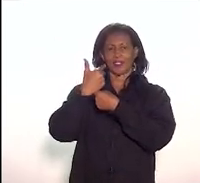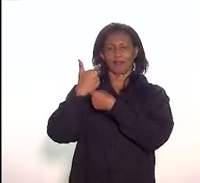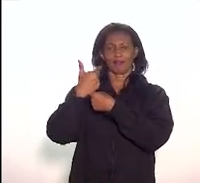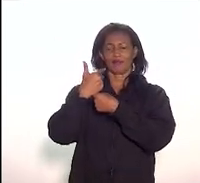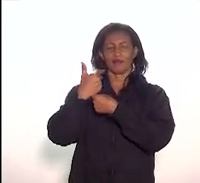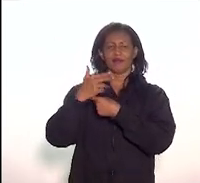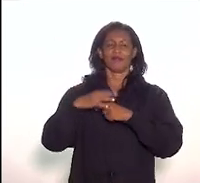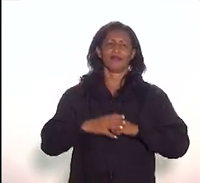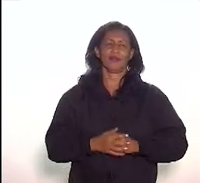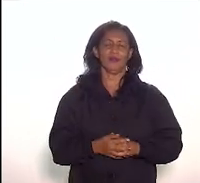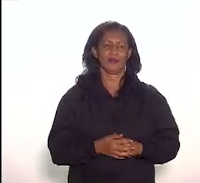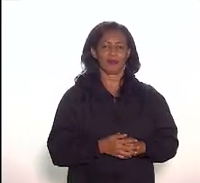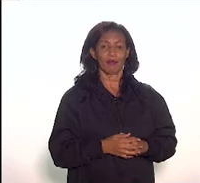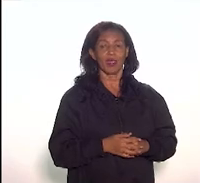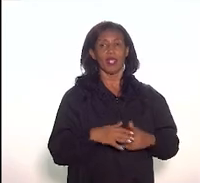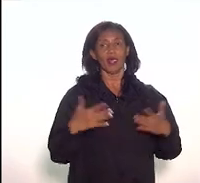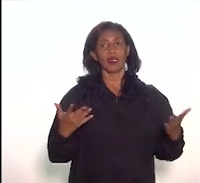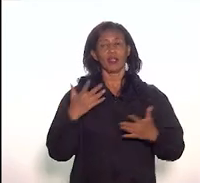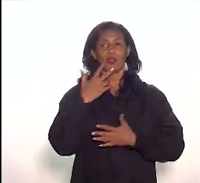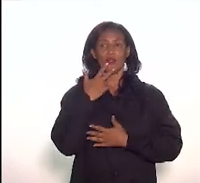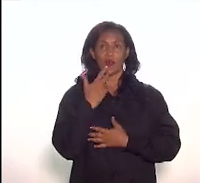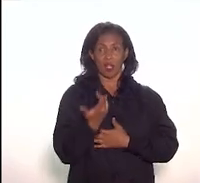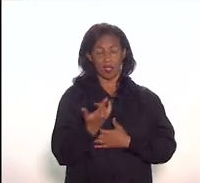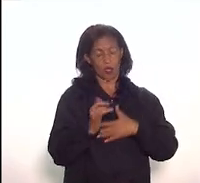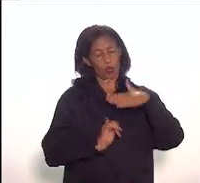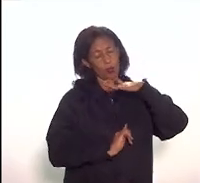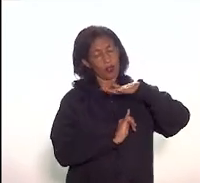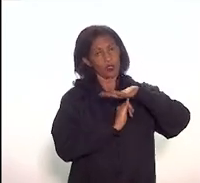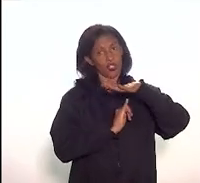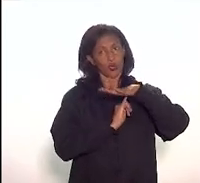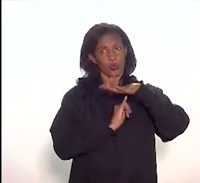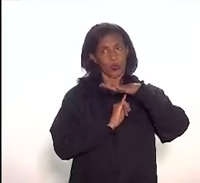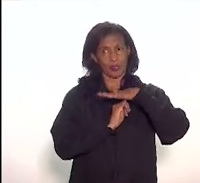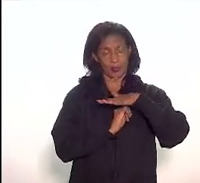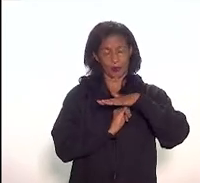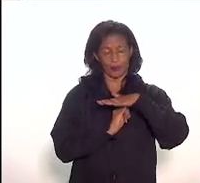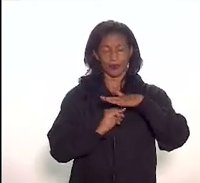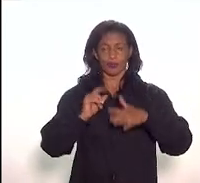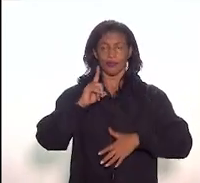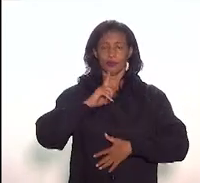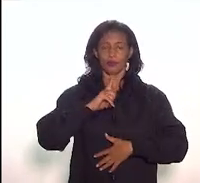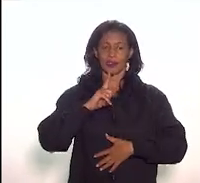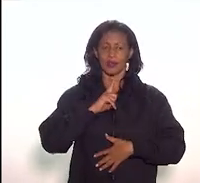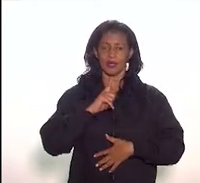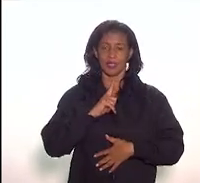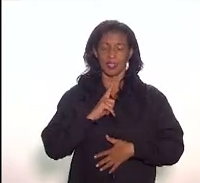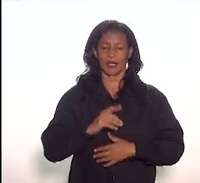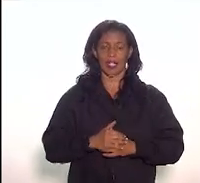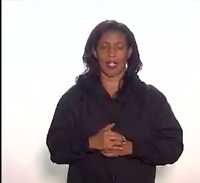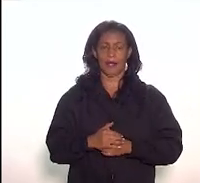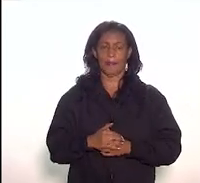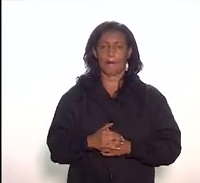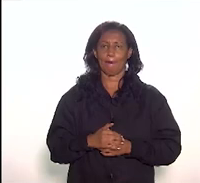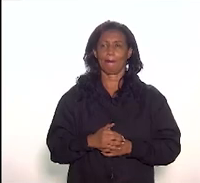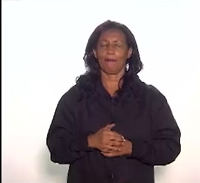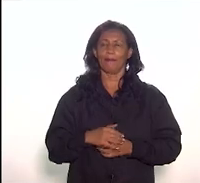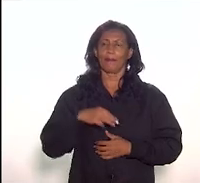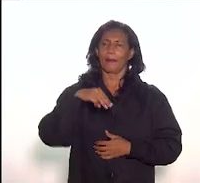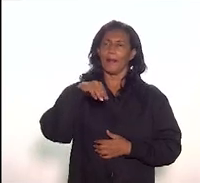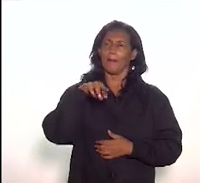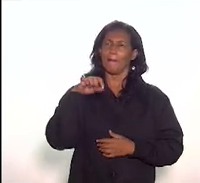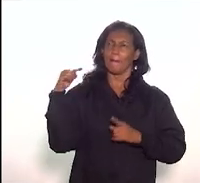as instituições. Bem, então, falando como uma instituição que tem por meta principal